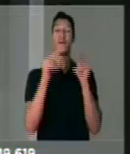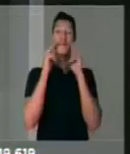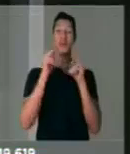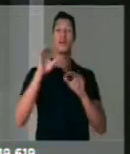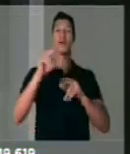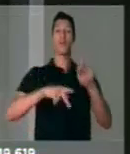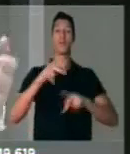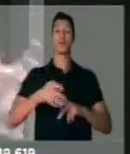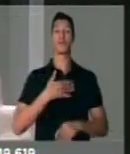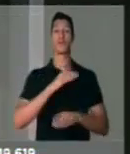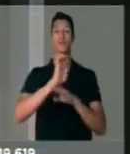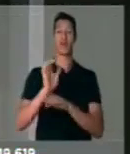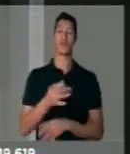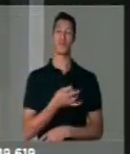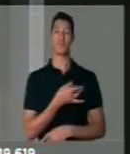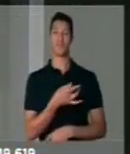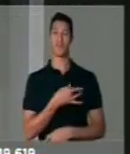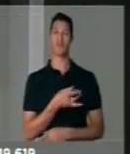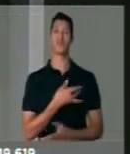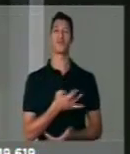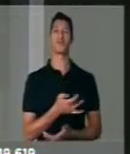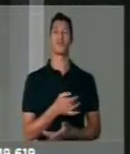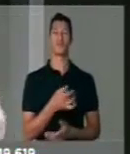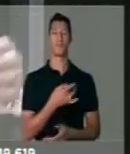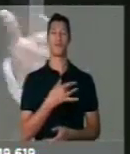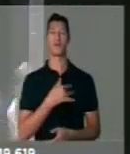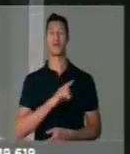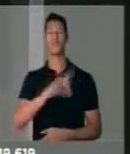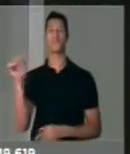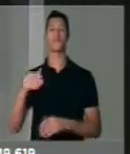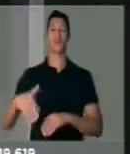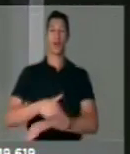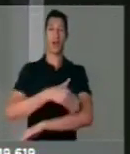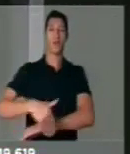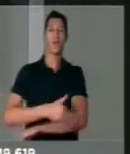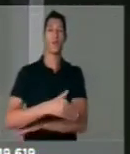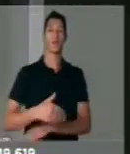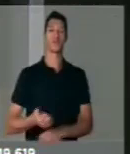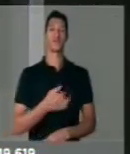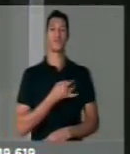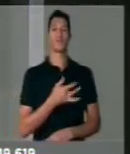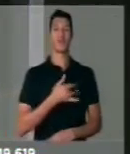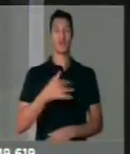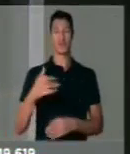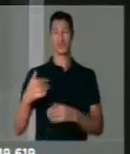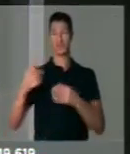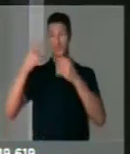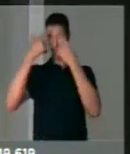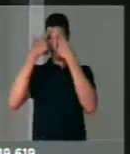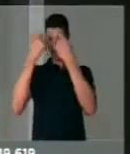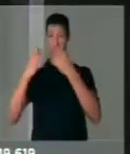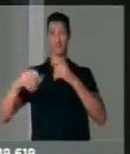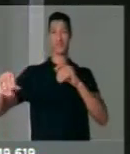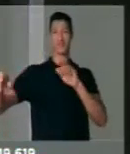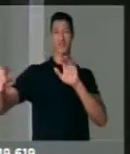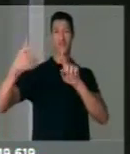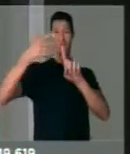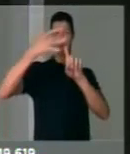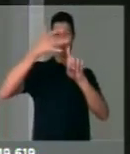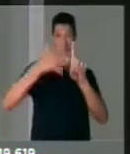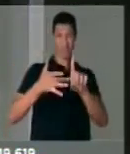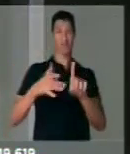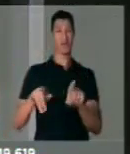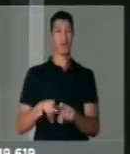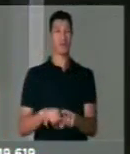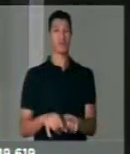população do meu estado amedrontada, com medo de sair às ruas, com medo de ser vítima do crime organizado. E